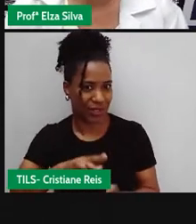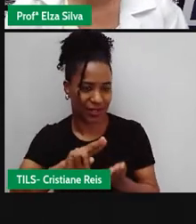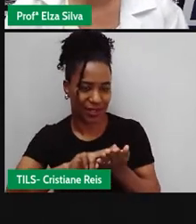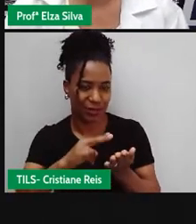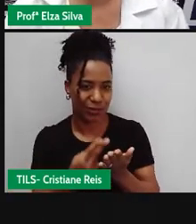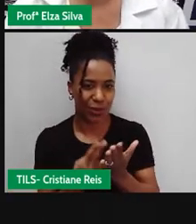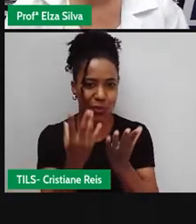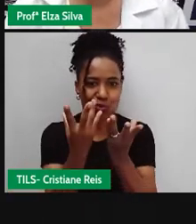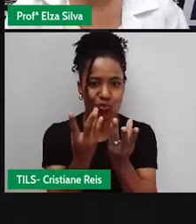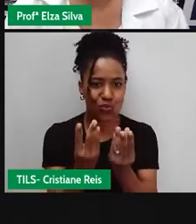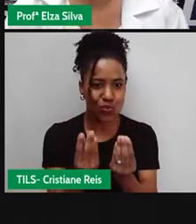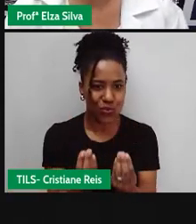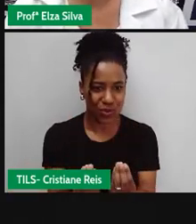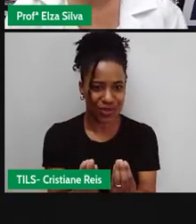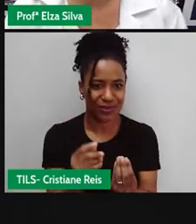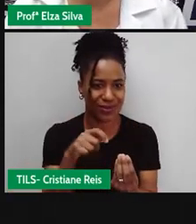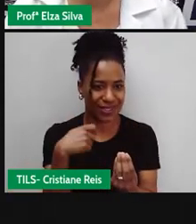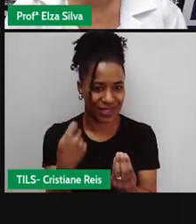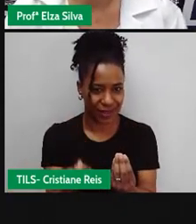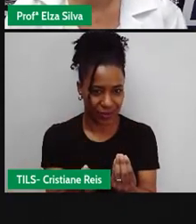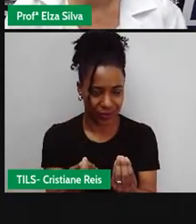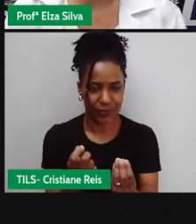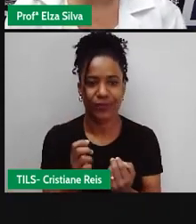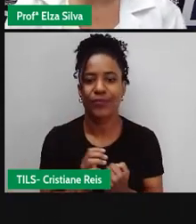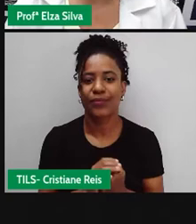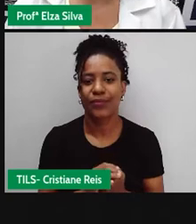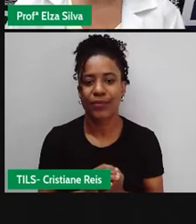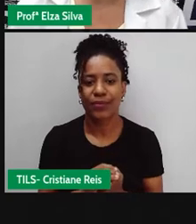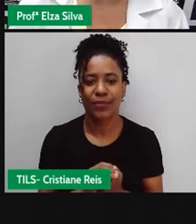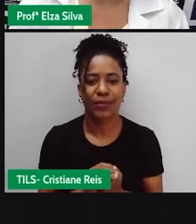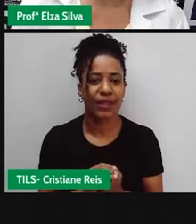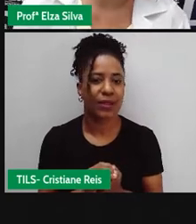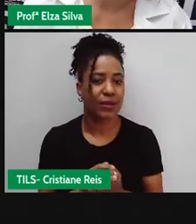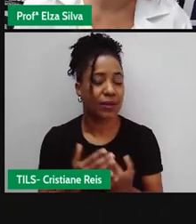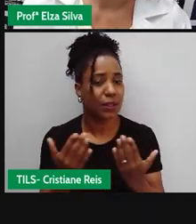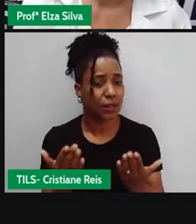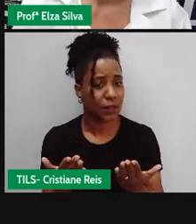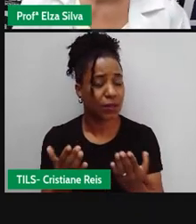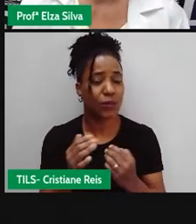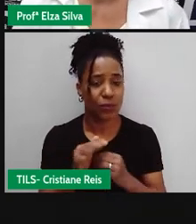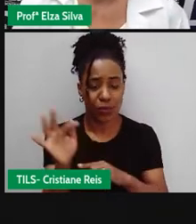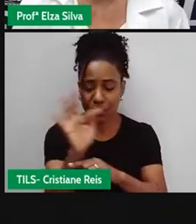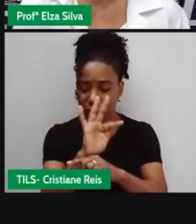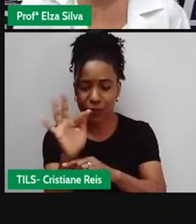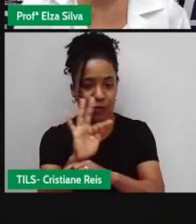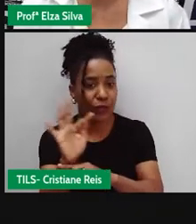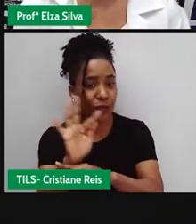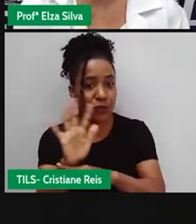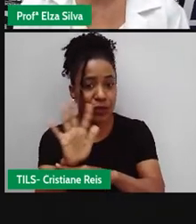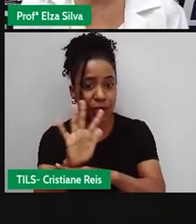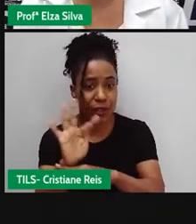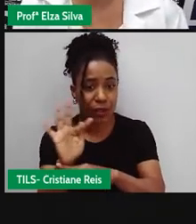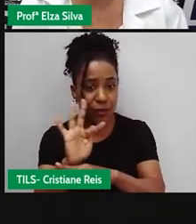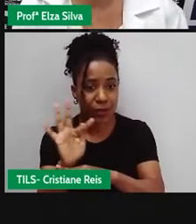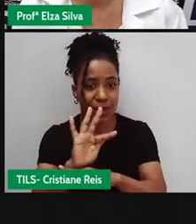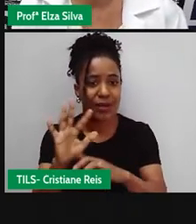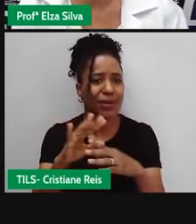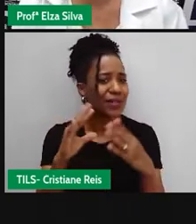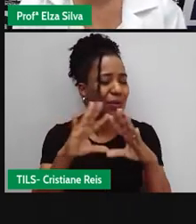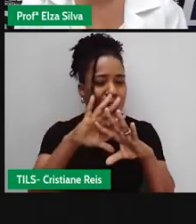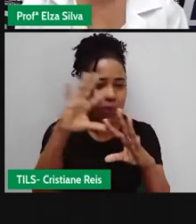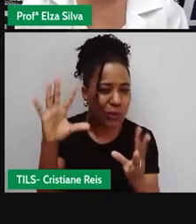sinopse is like a brief smell of the movie Então, uma sinopse de filme É uma espécie de resumo